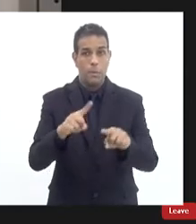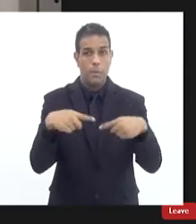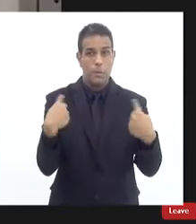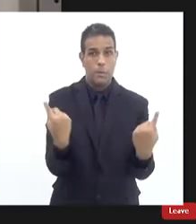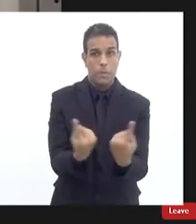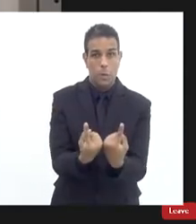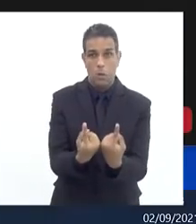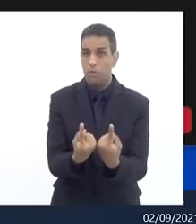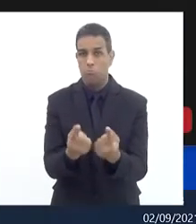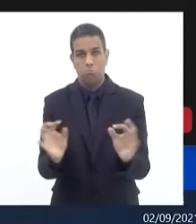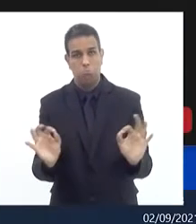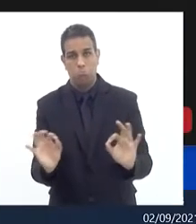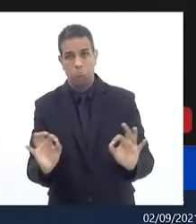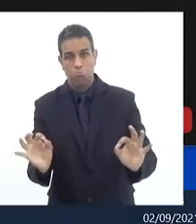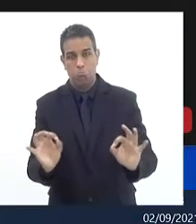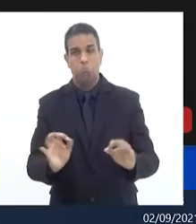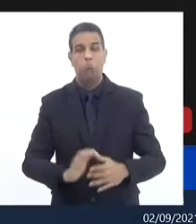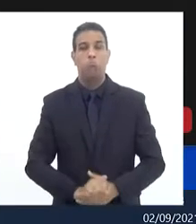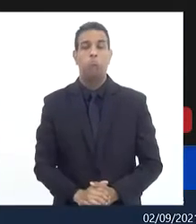não né?